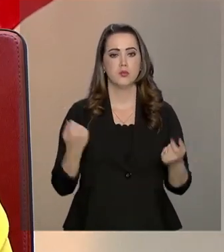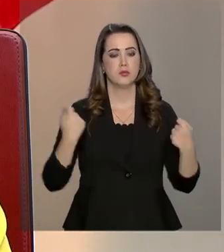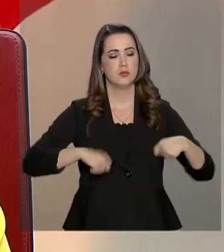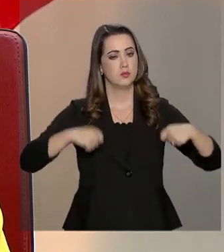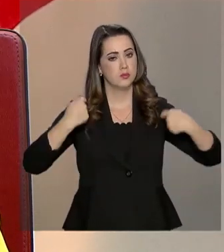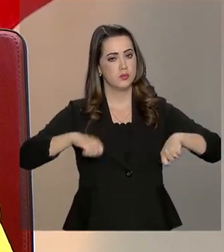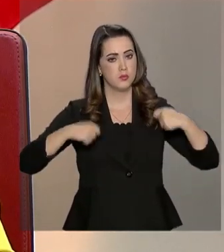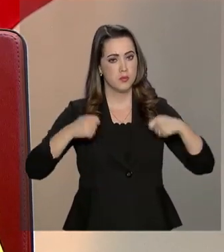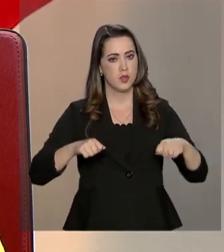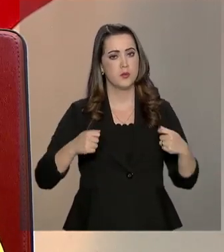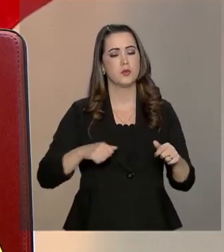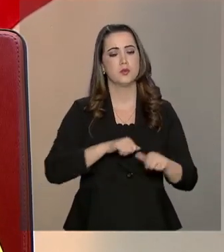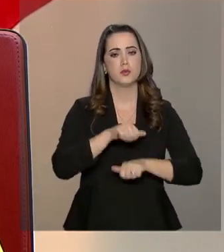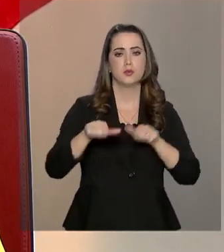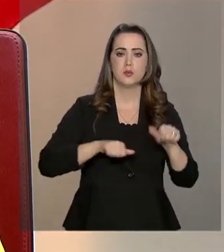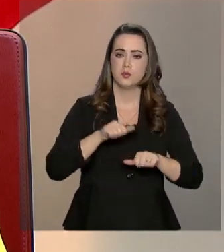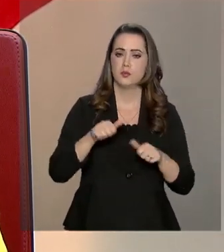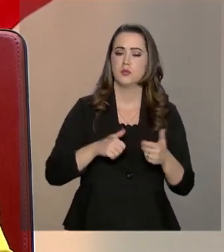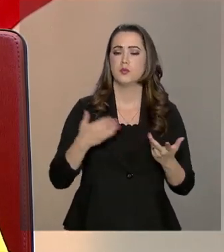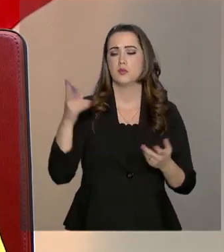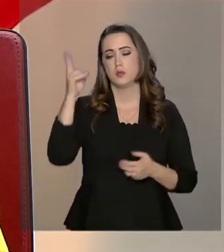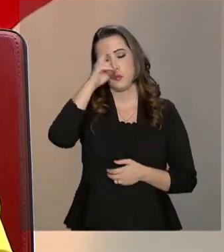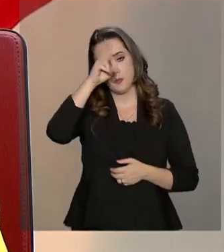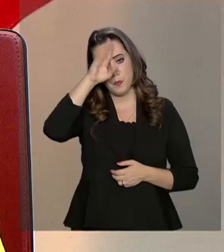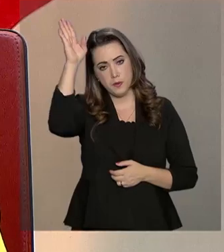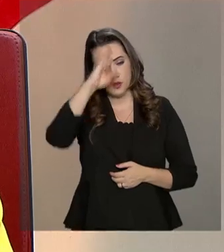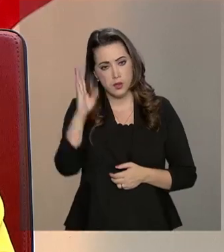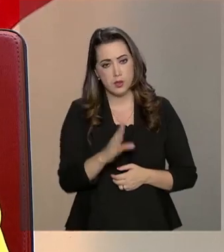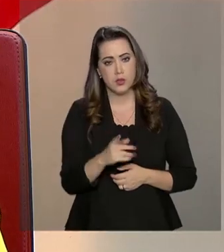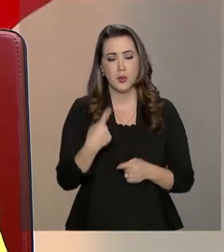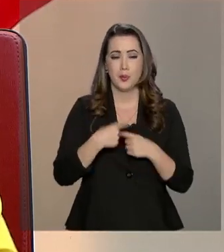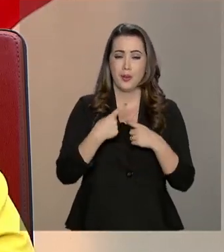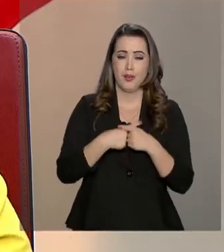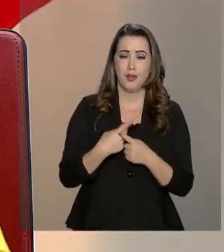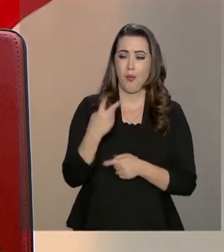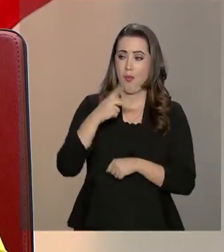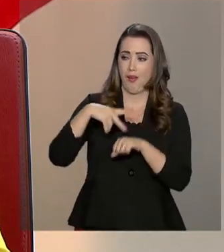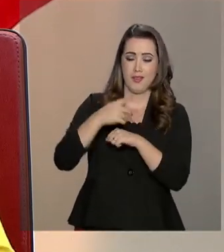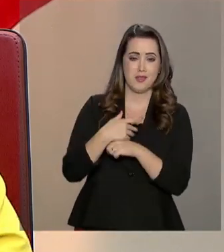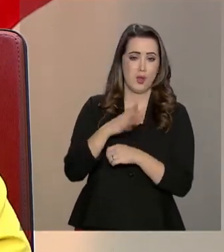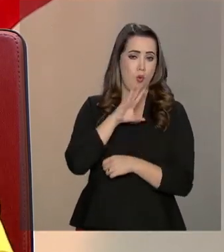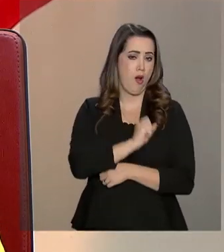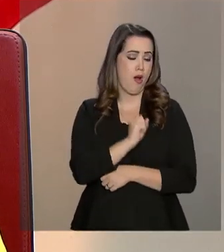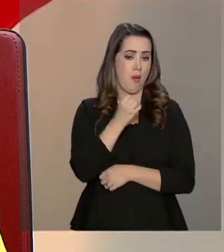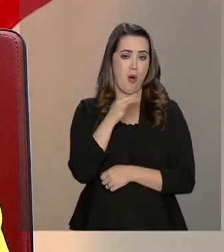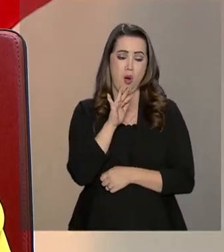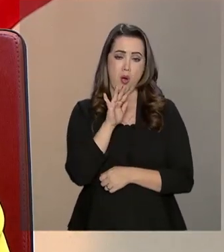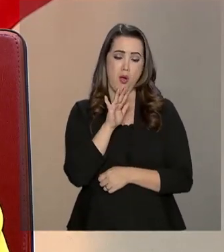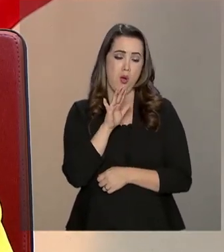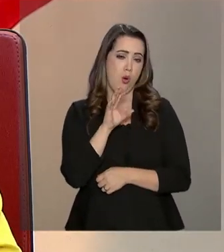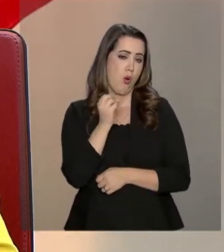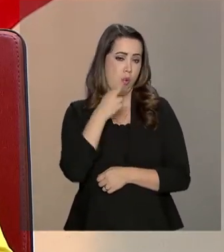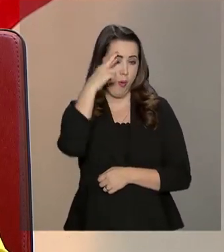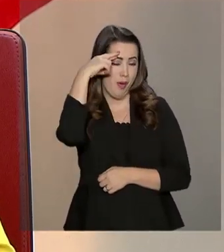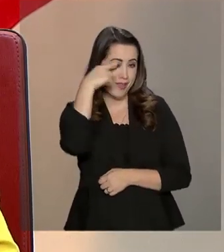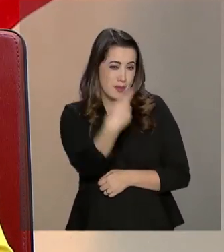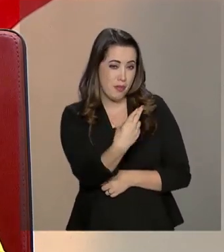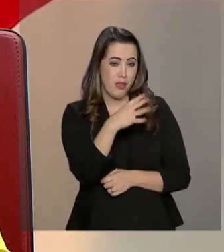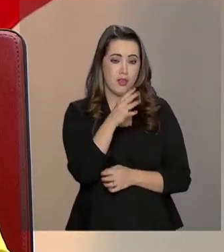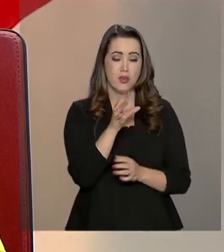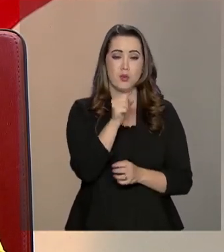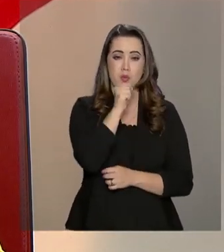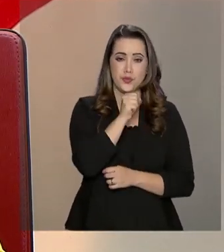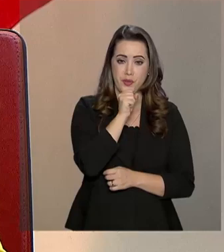precisamos mudar essa história no Brasil. Uma nação que não ama e não respeita os seus idosos é uma nação destinada